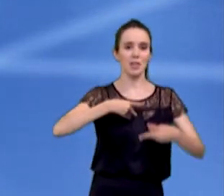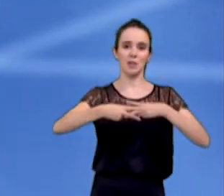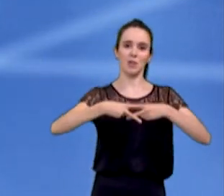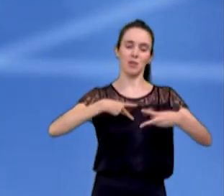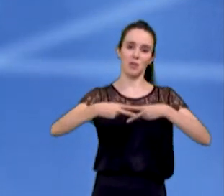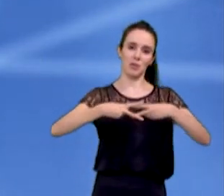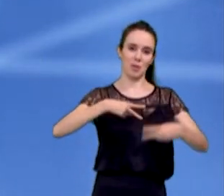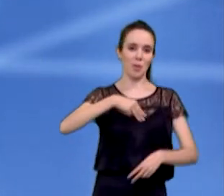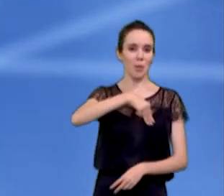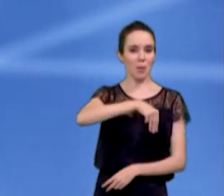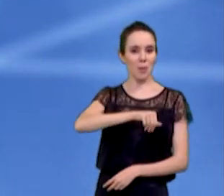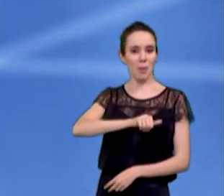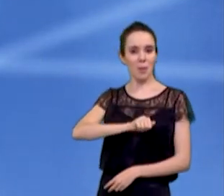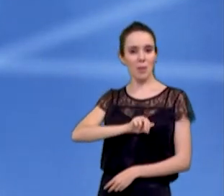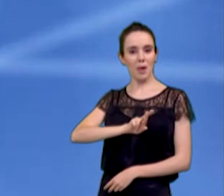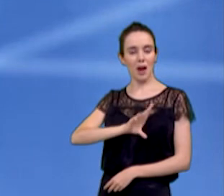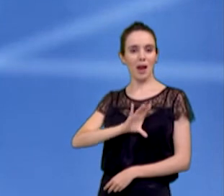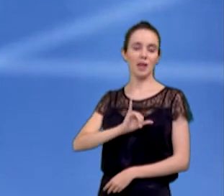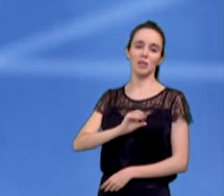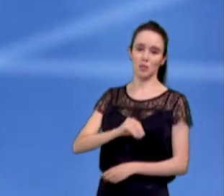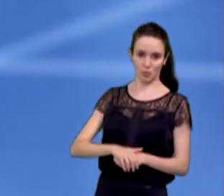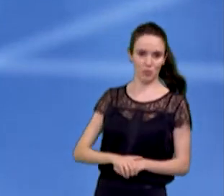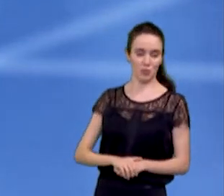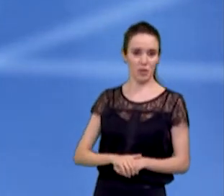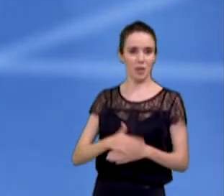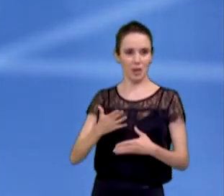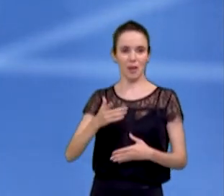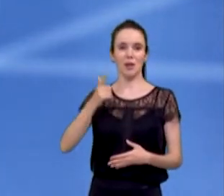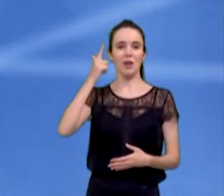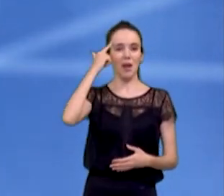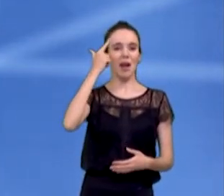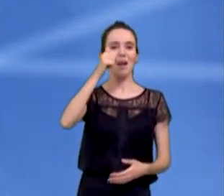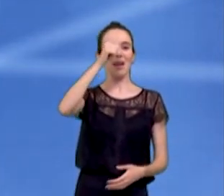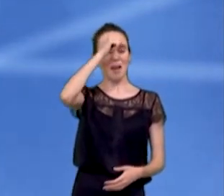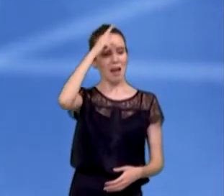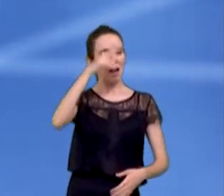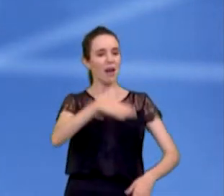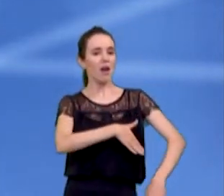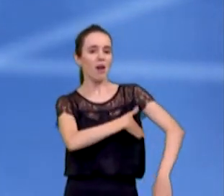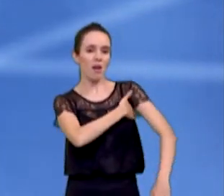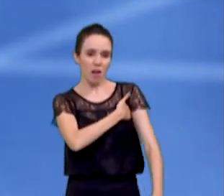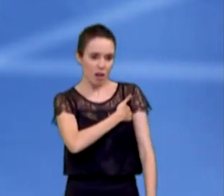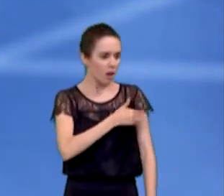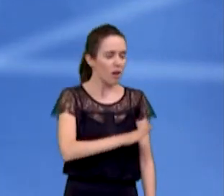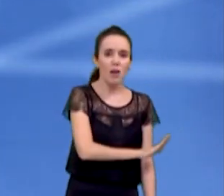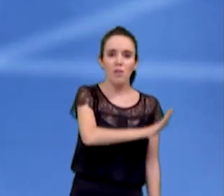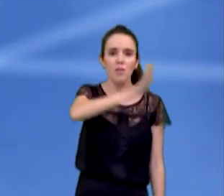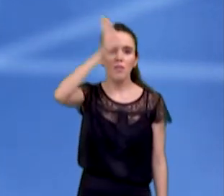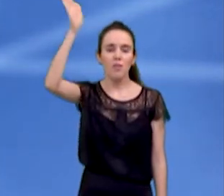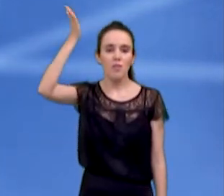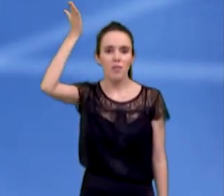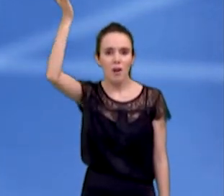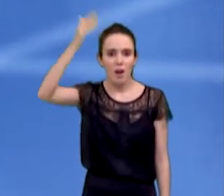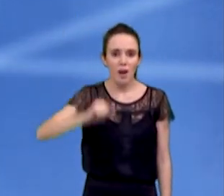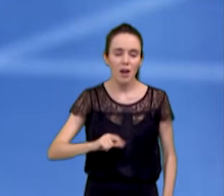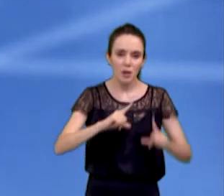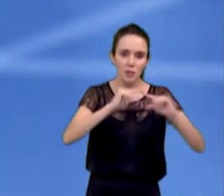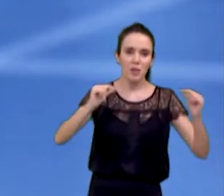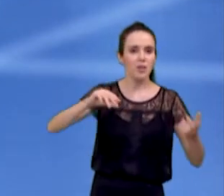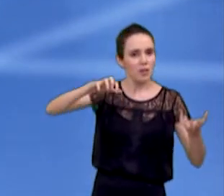ministro. O papel do prefeito é pegar a pastinha de demanda, pôr de braço no braço e ir para Brasília. É lá que está o dinheiro.